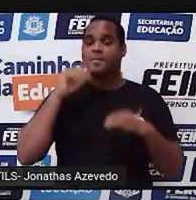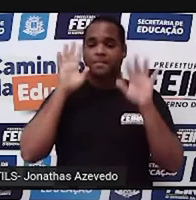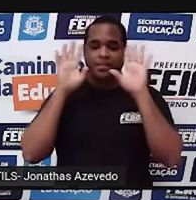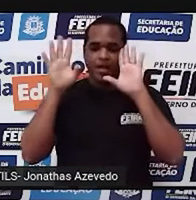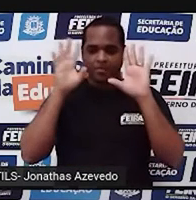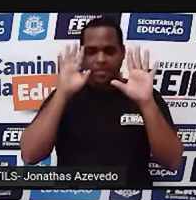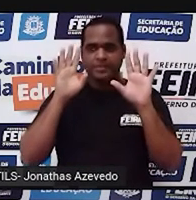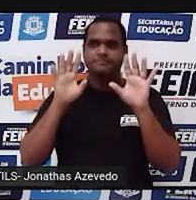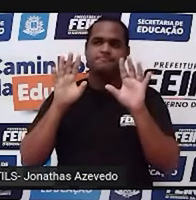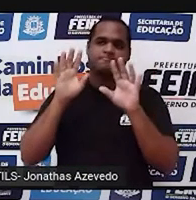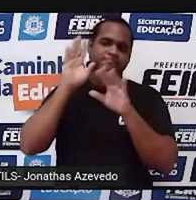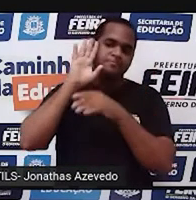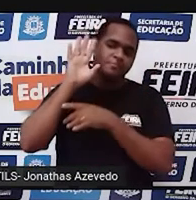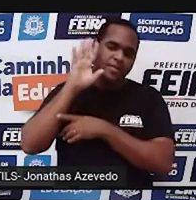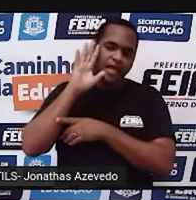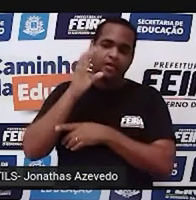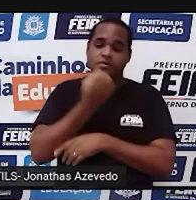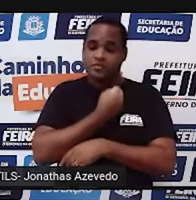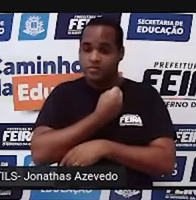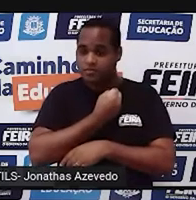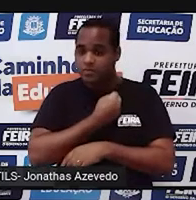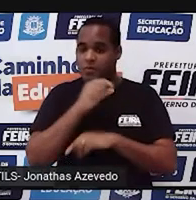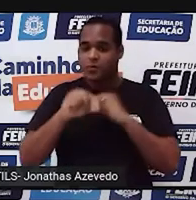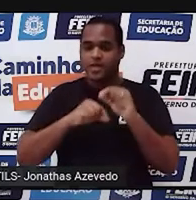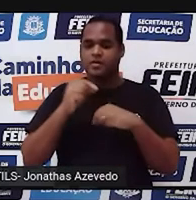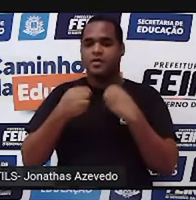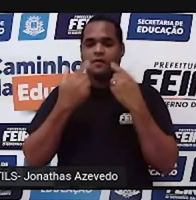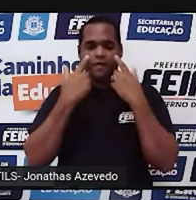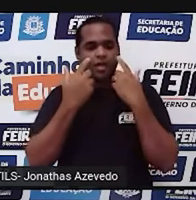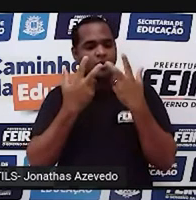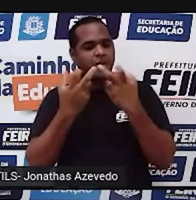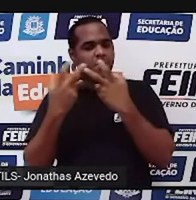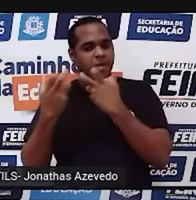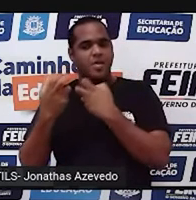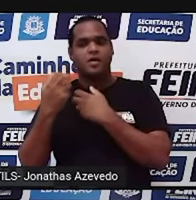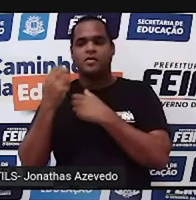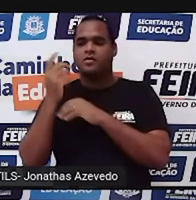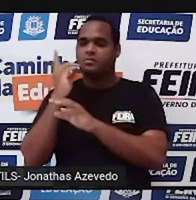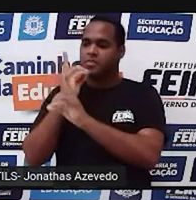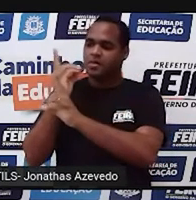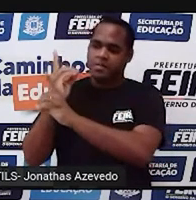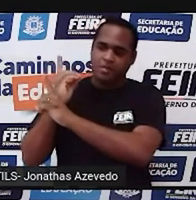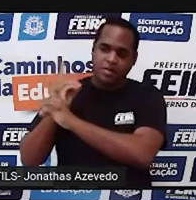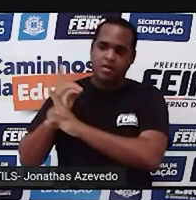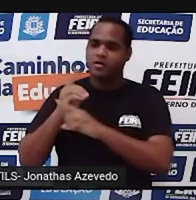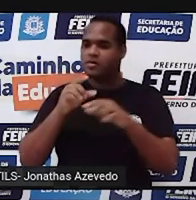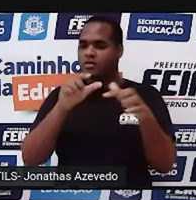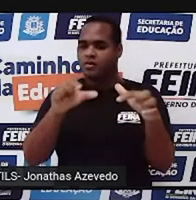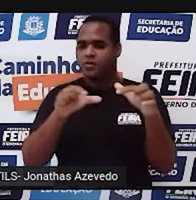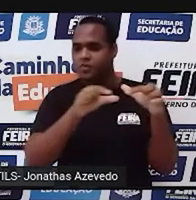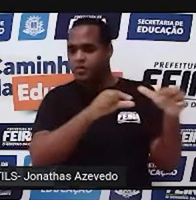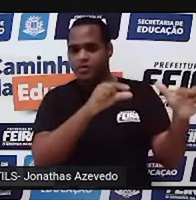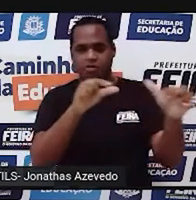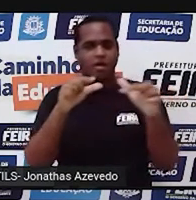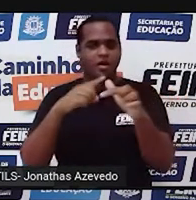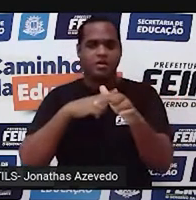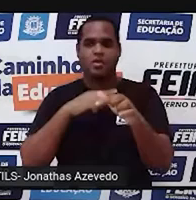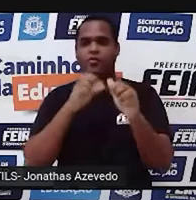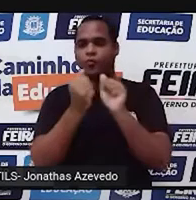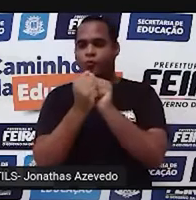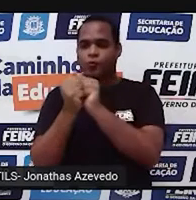pensar, os números estão à nossa volta, em toda parte, aonde estivermos, eles nos